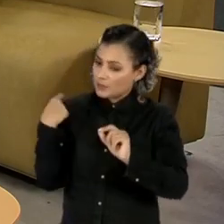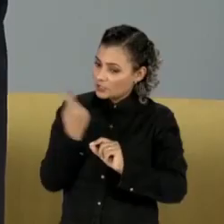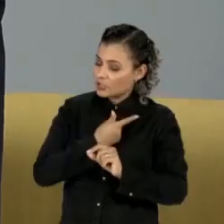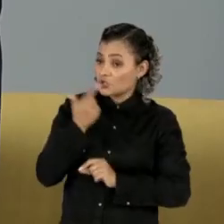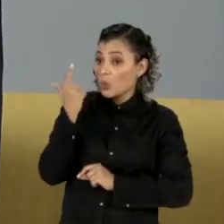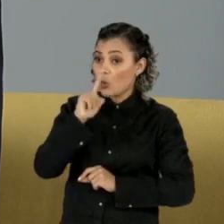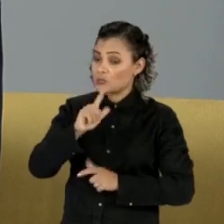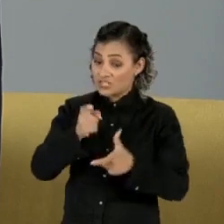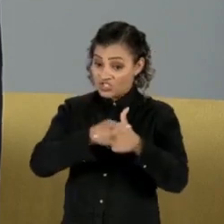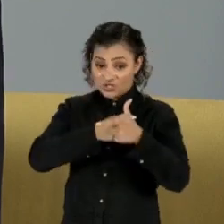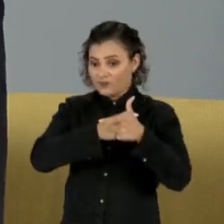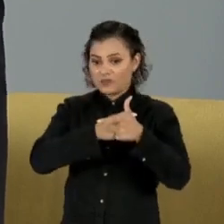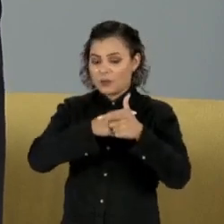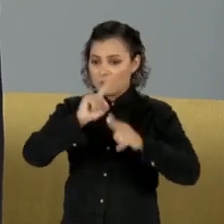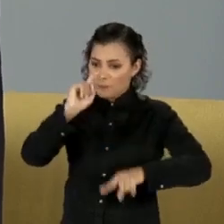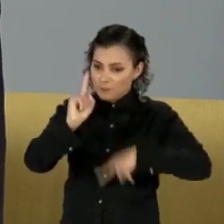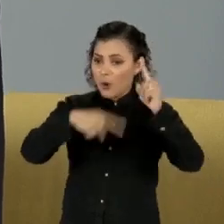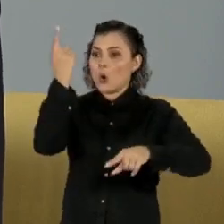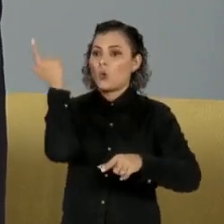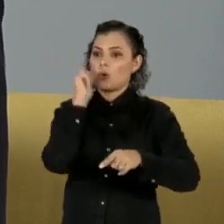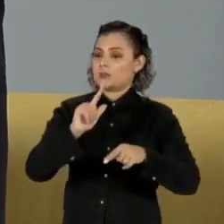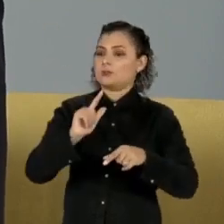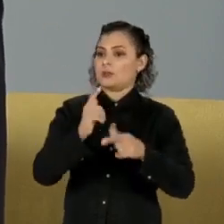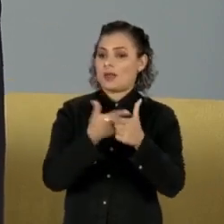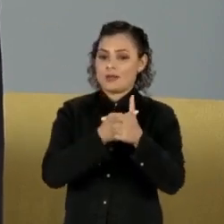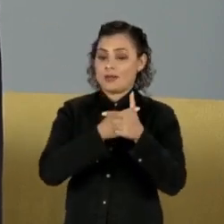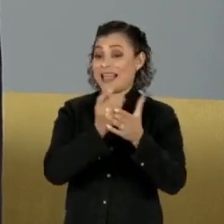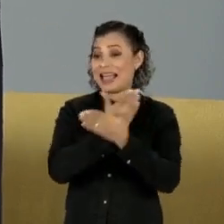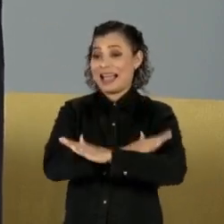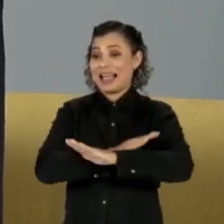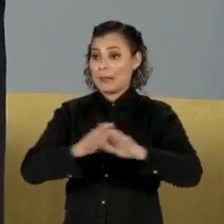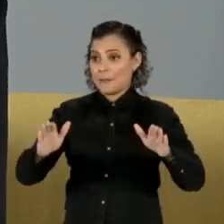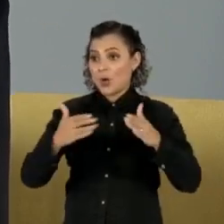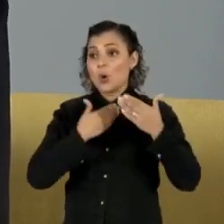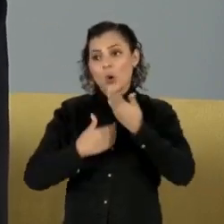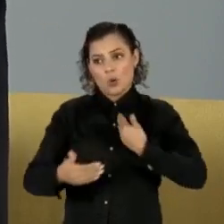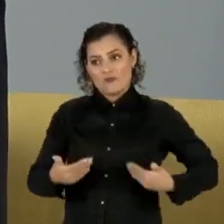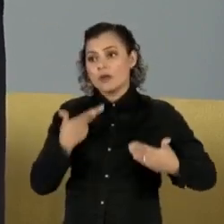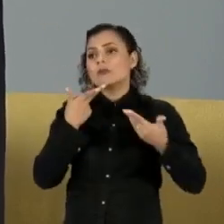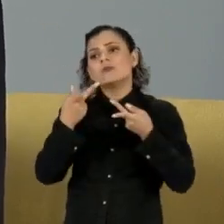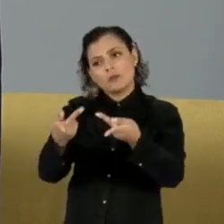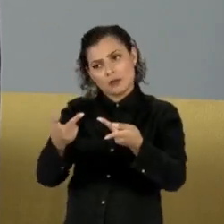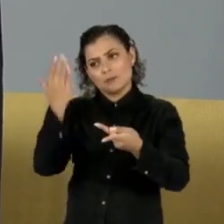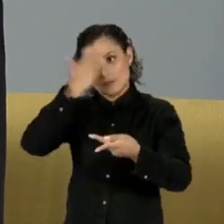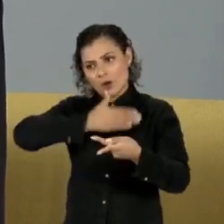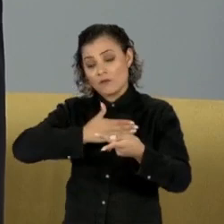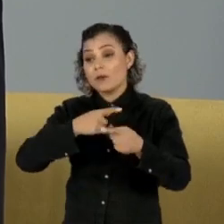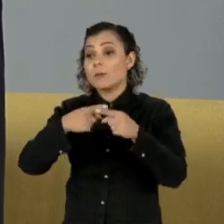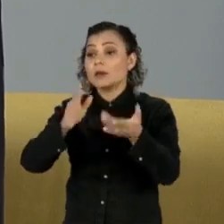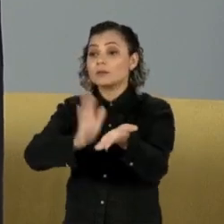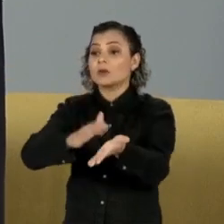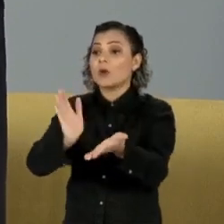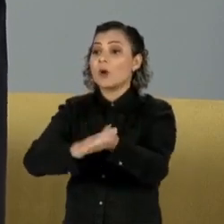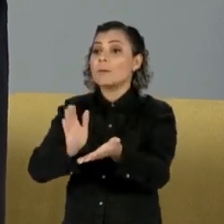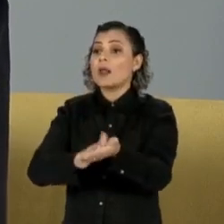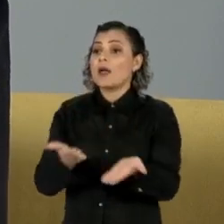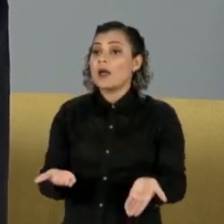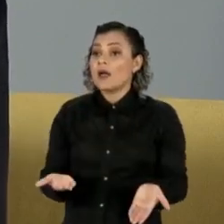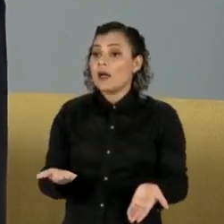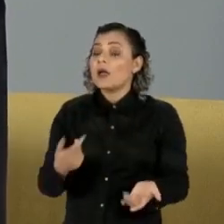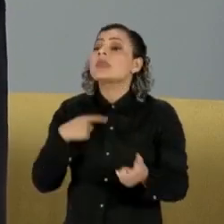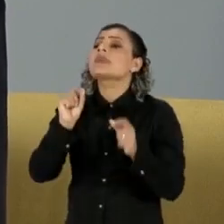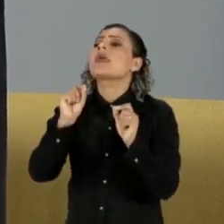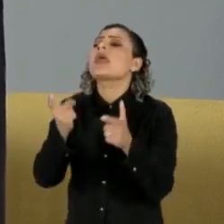esse déficit econômico alegado pelo governo seria justamente cobrar os maiores